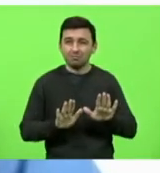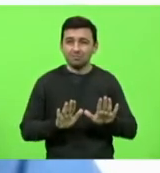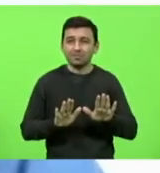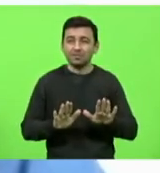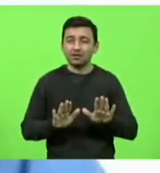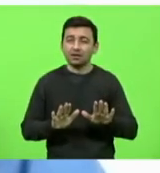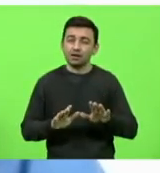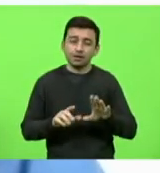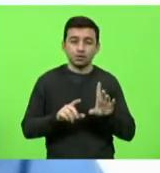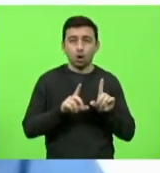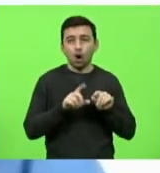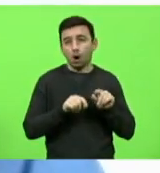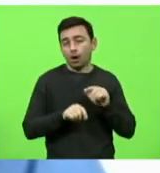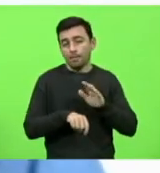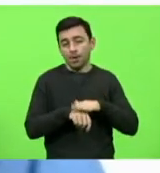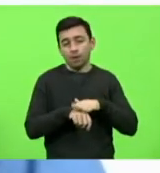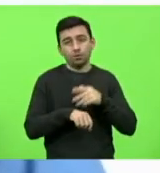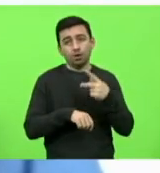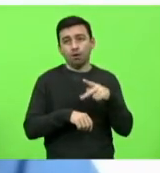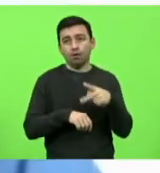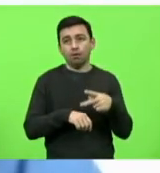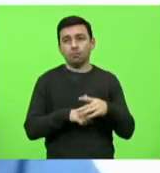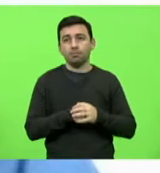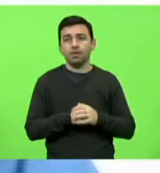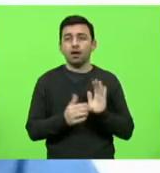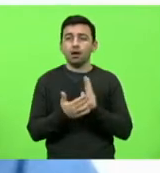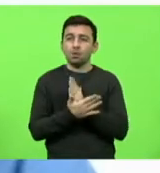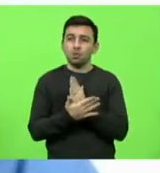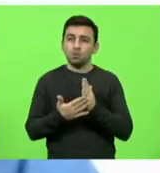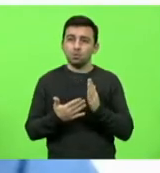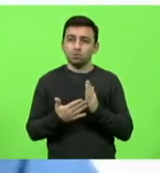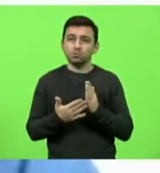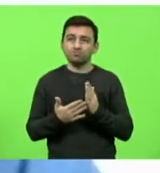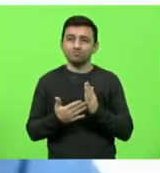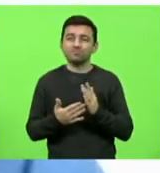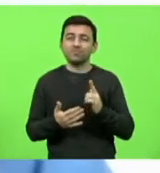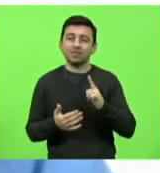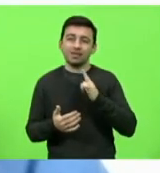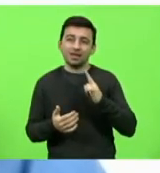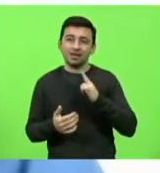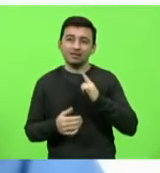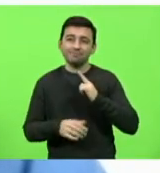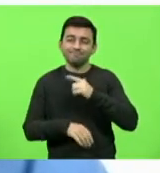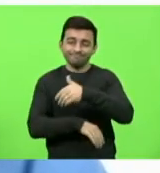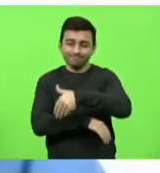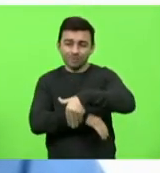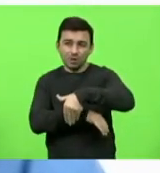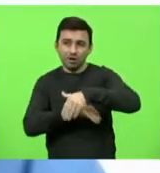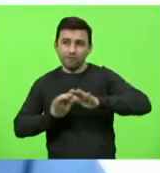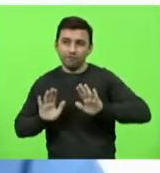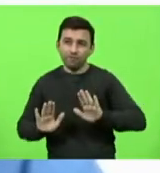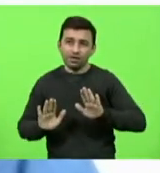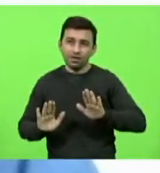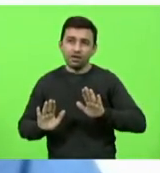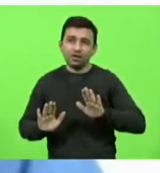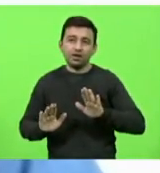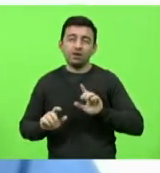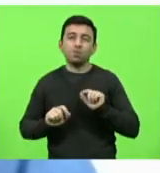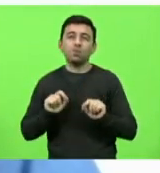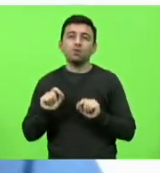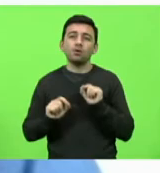opção, pessoas que estão na situação de rua porque